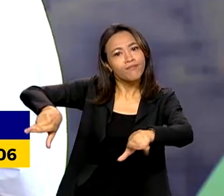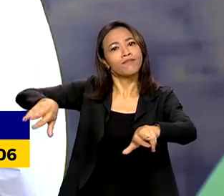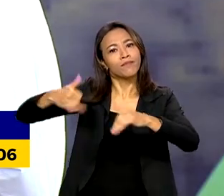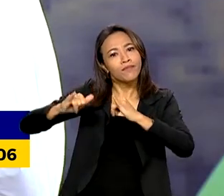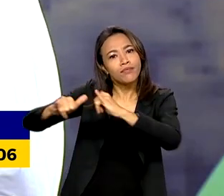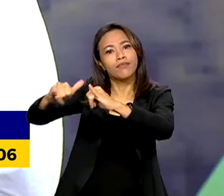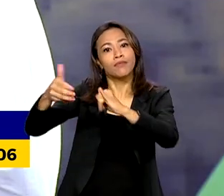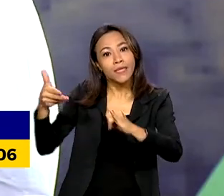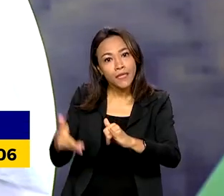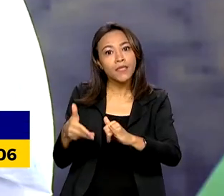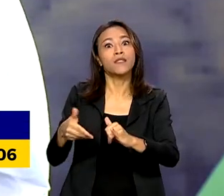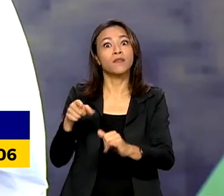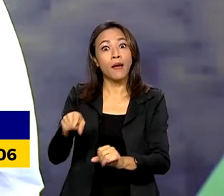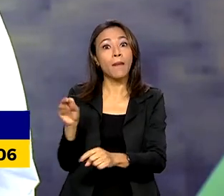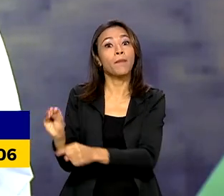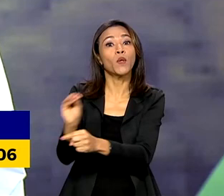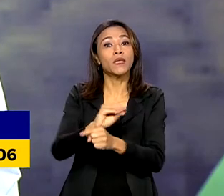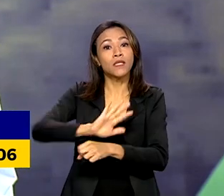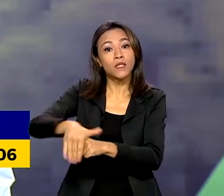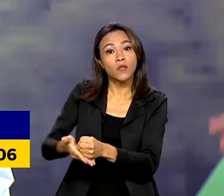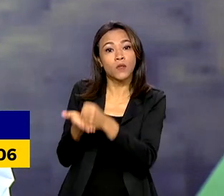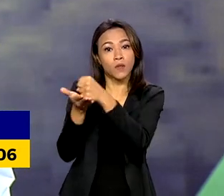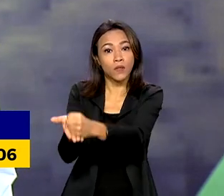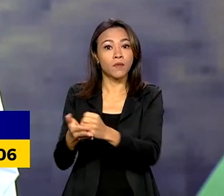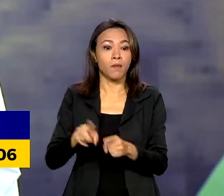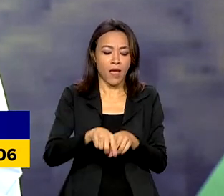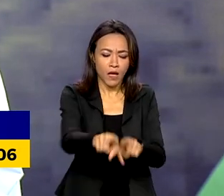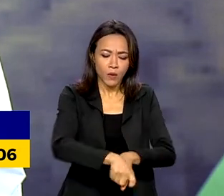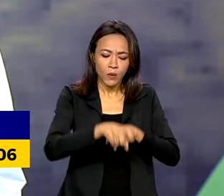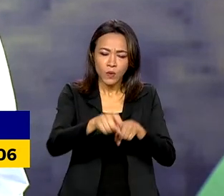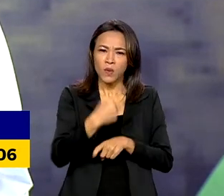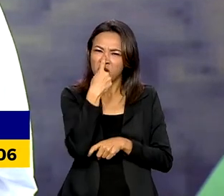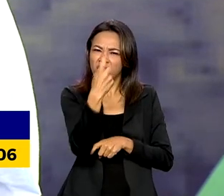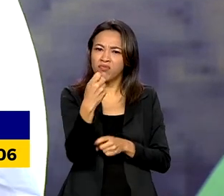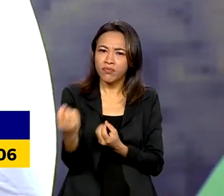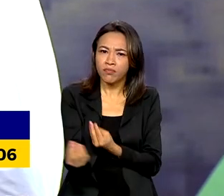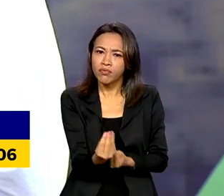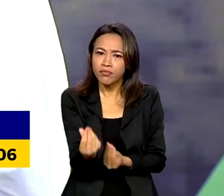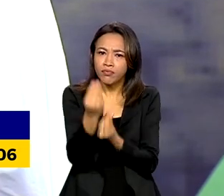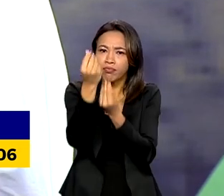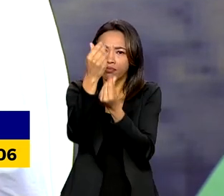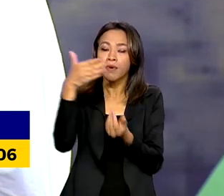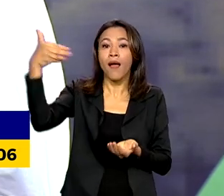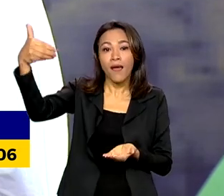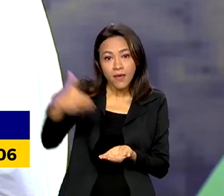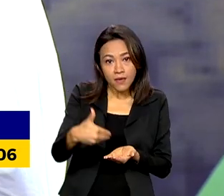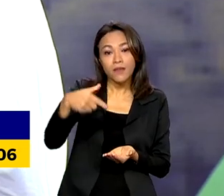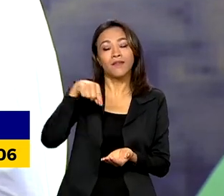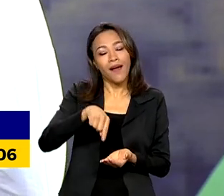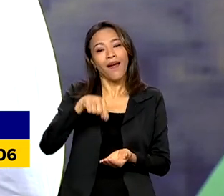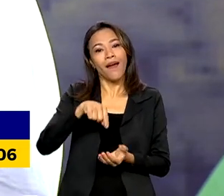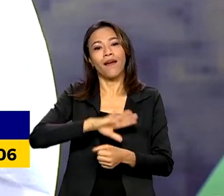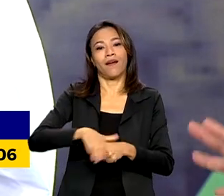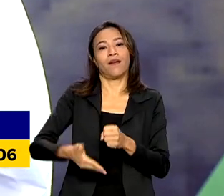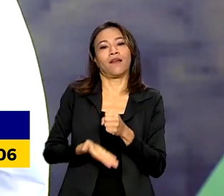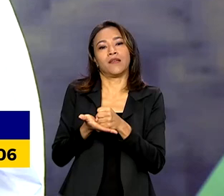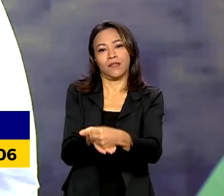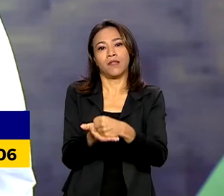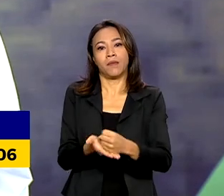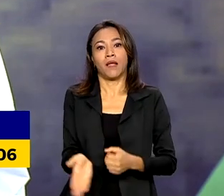sustentabilidade. Agricultura de baixo carbono, isso é exportar sustentabilidade.